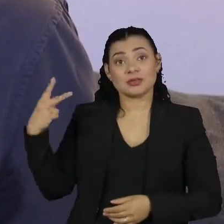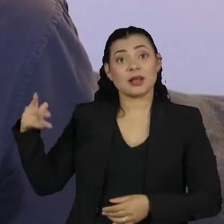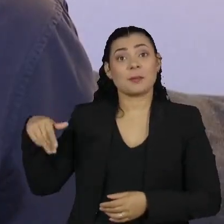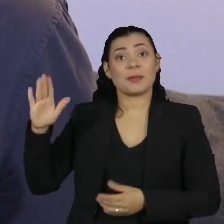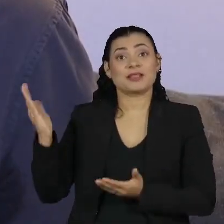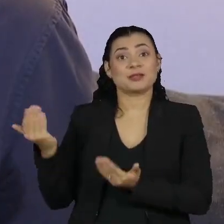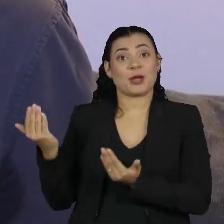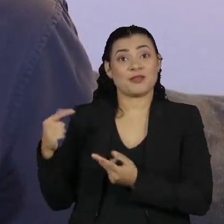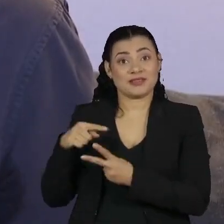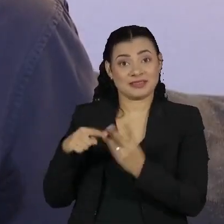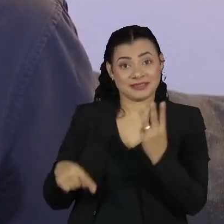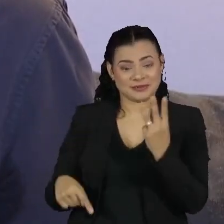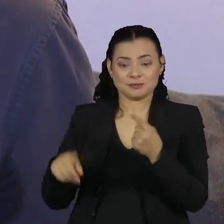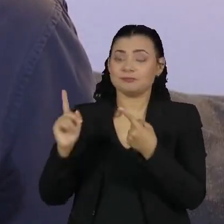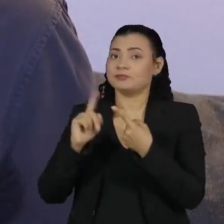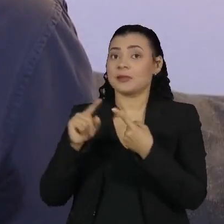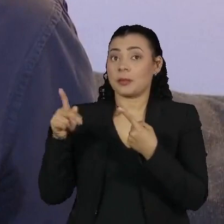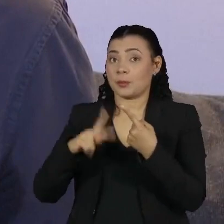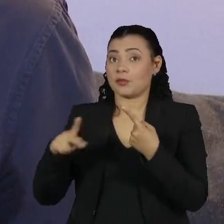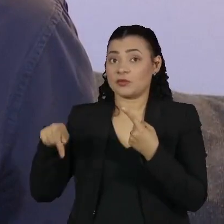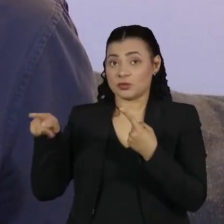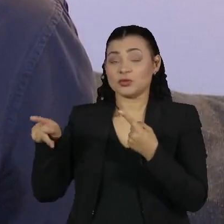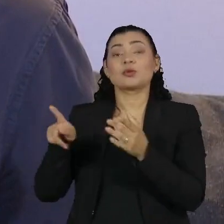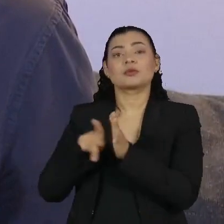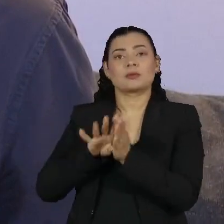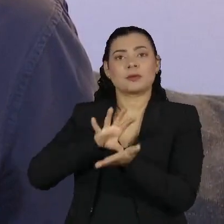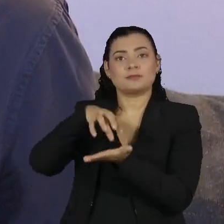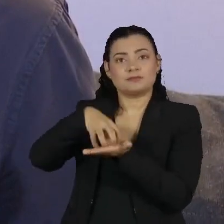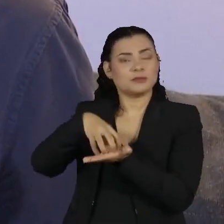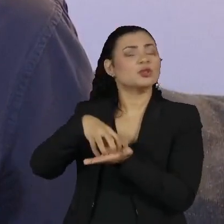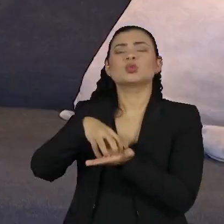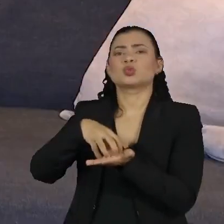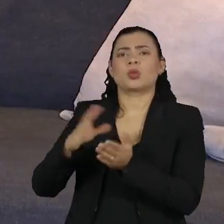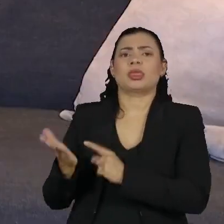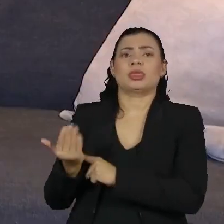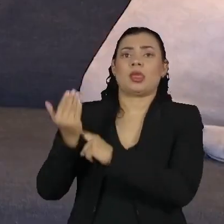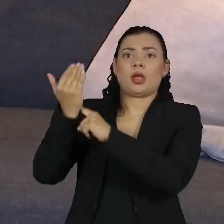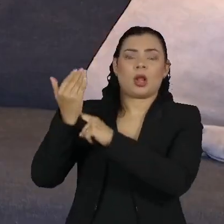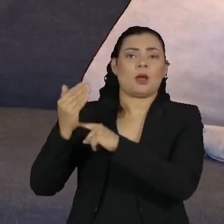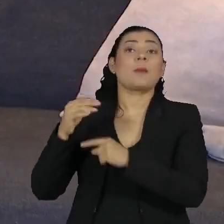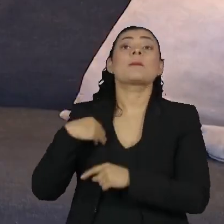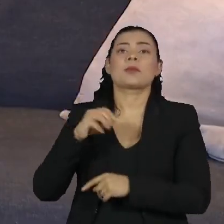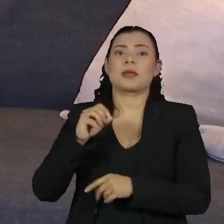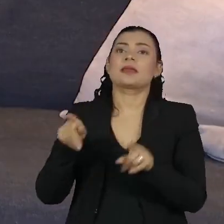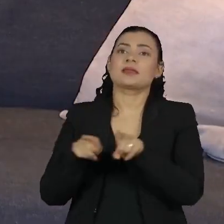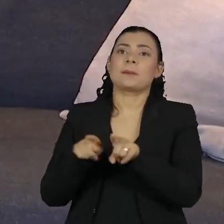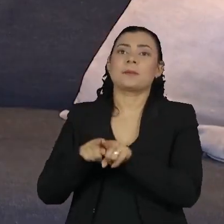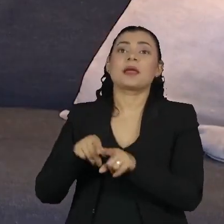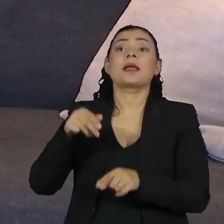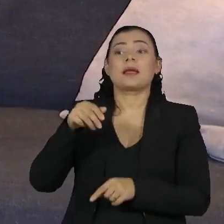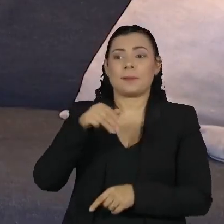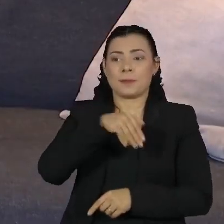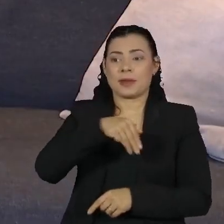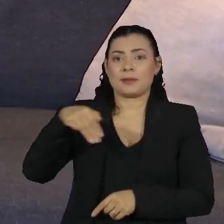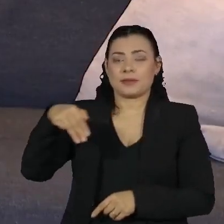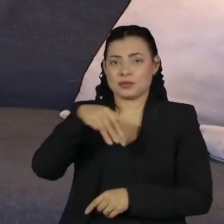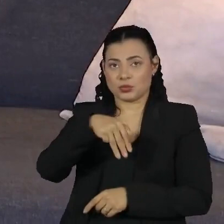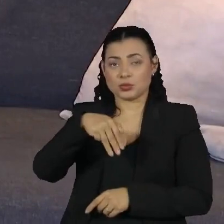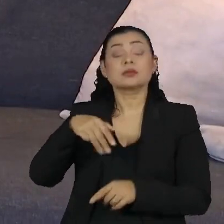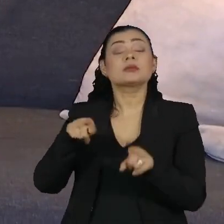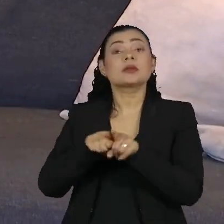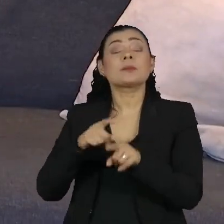mais jovem dos três. Ele é professor do MIT, o Instituto de Tecnologia de Massachusetts. Na década de